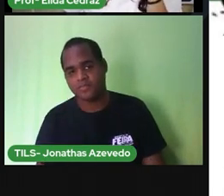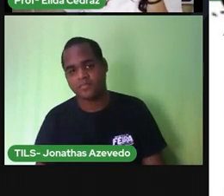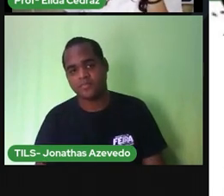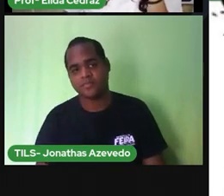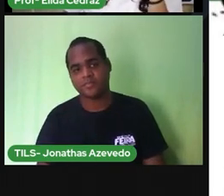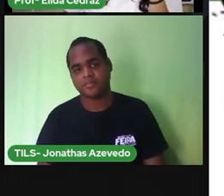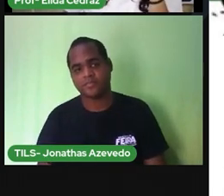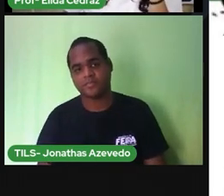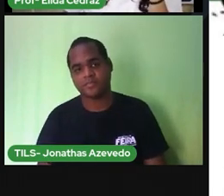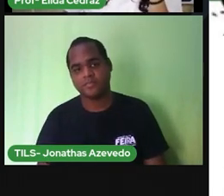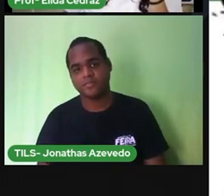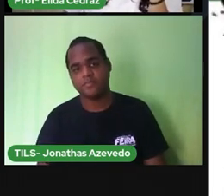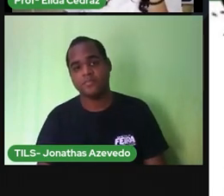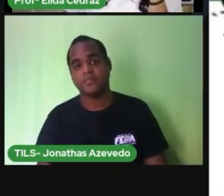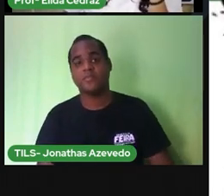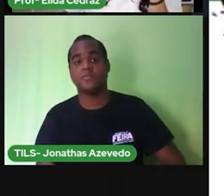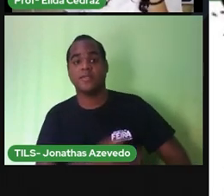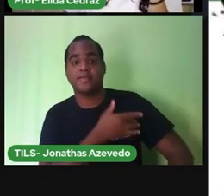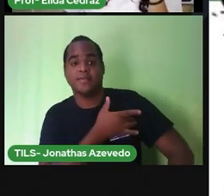a axila